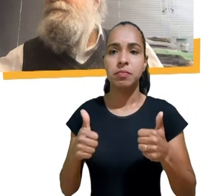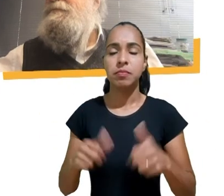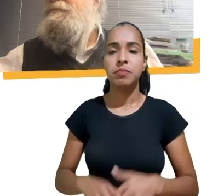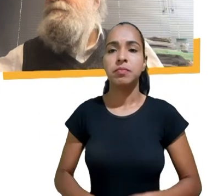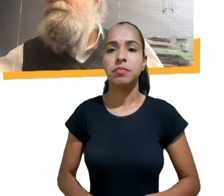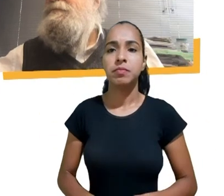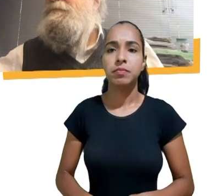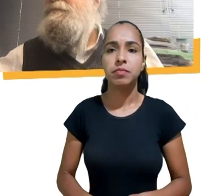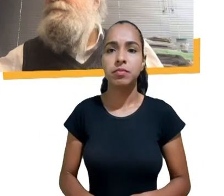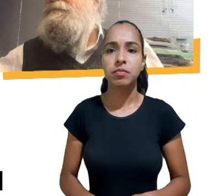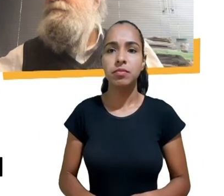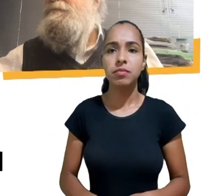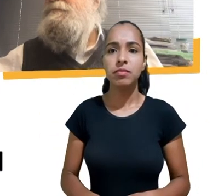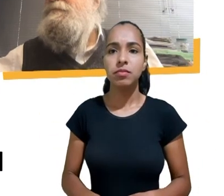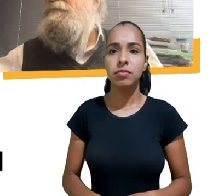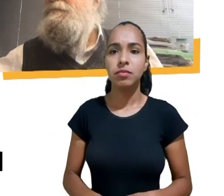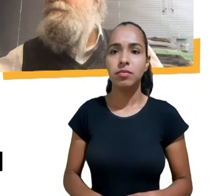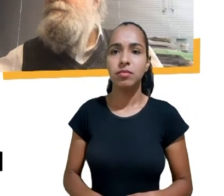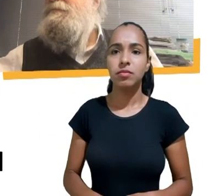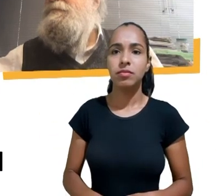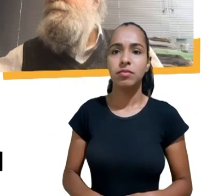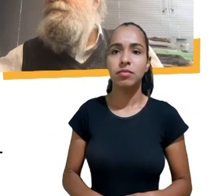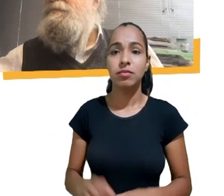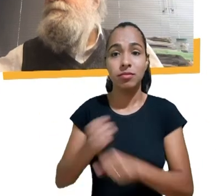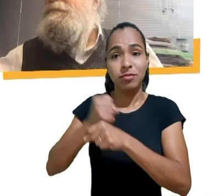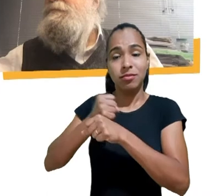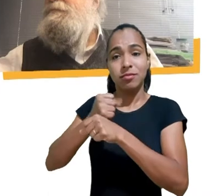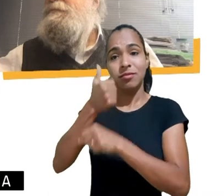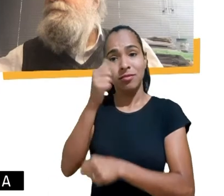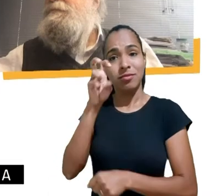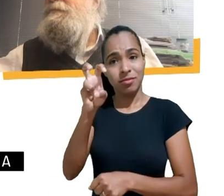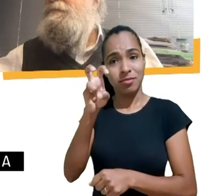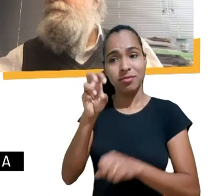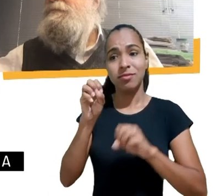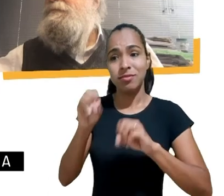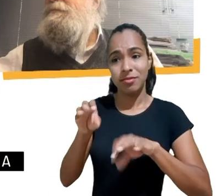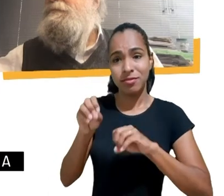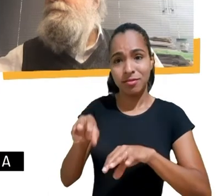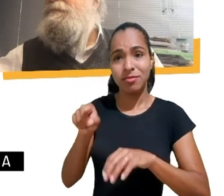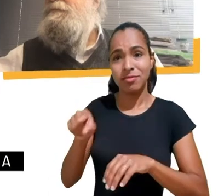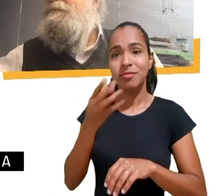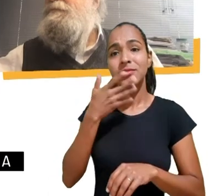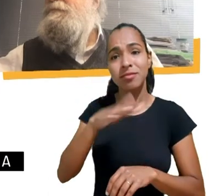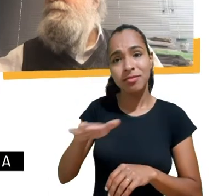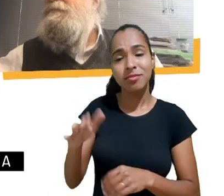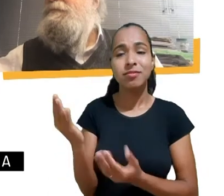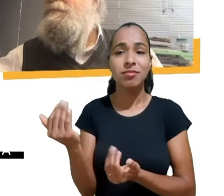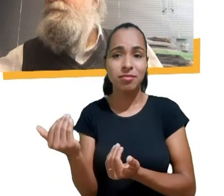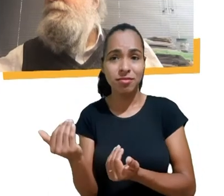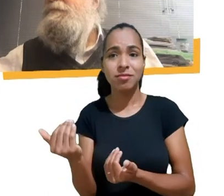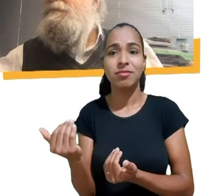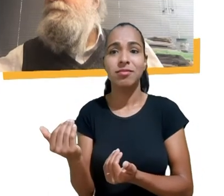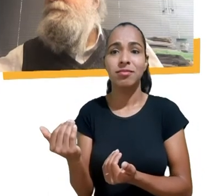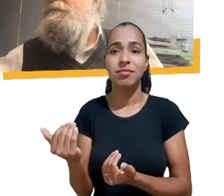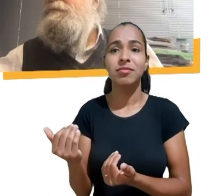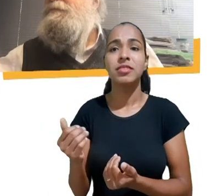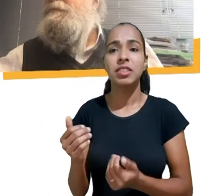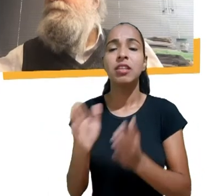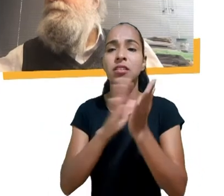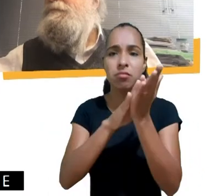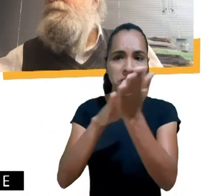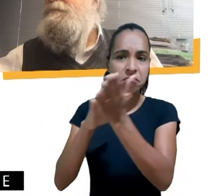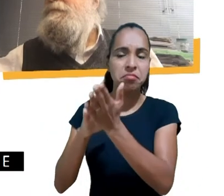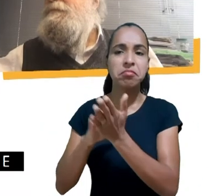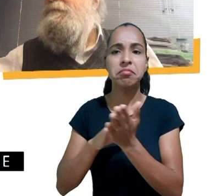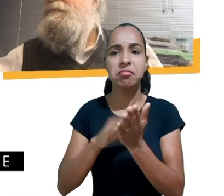anos do programa Criança e Consumo para também parabenizar algumas pessoas que fazem parte dessa história como é o Marcos